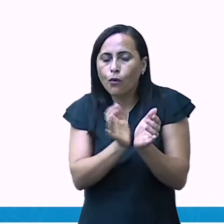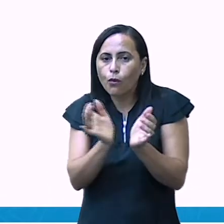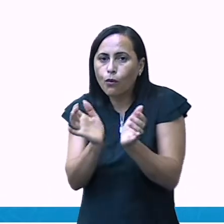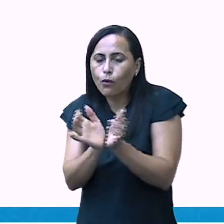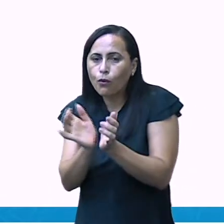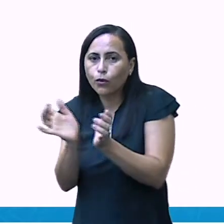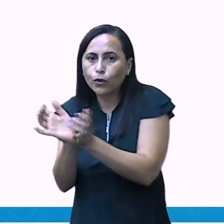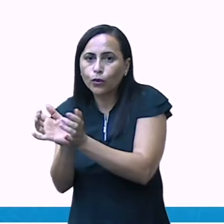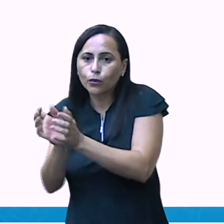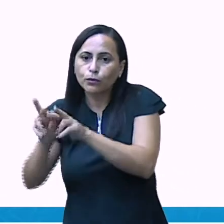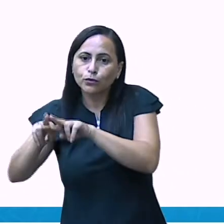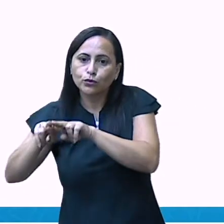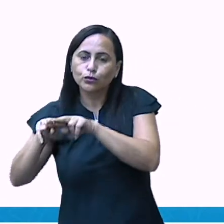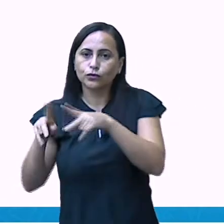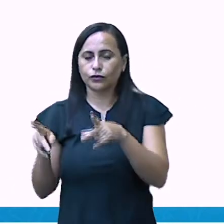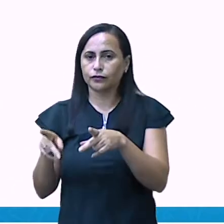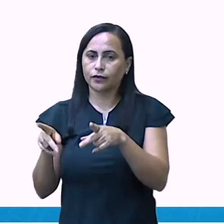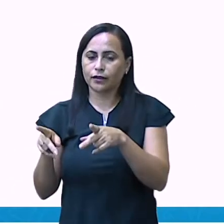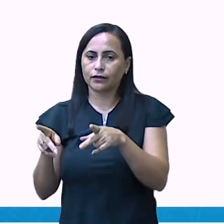diferente.